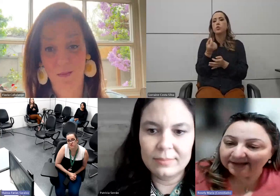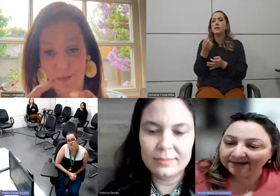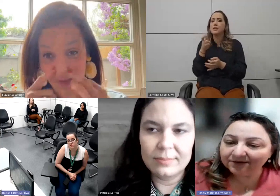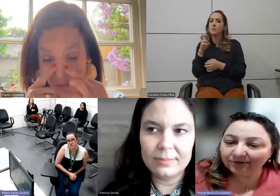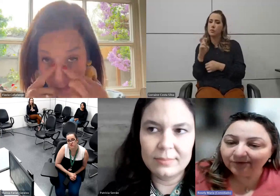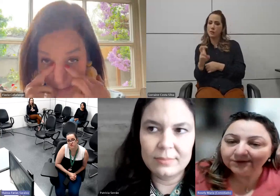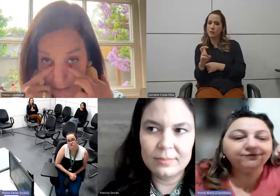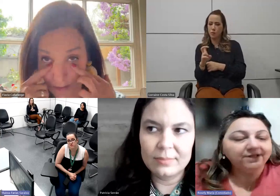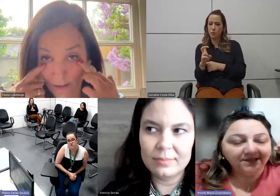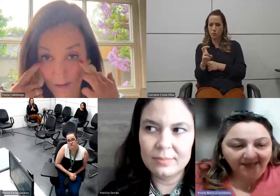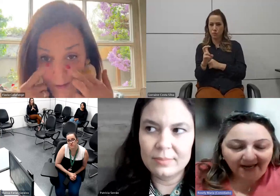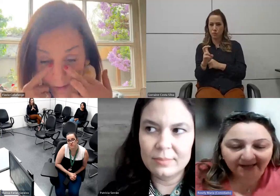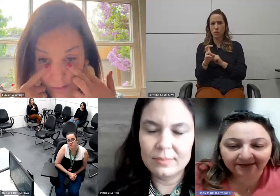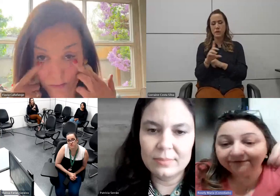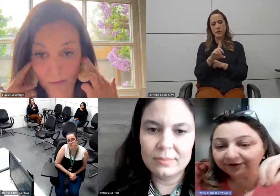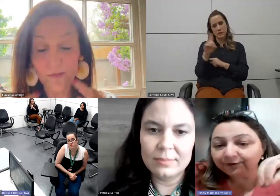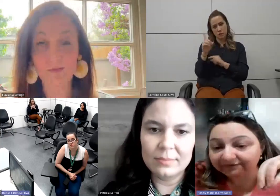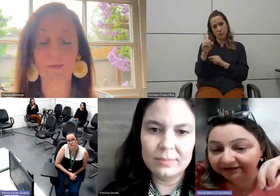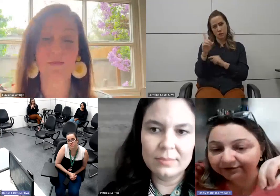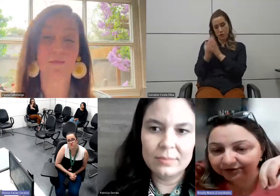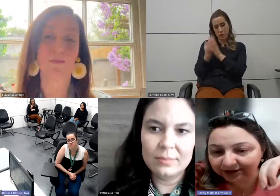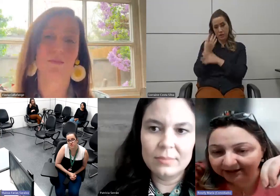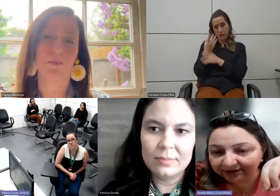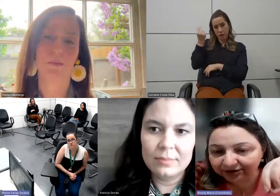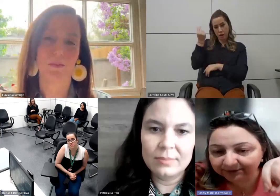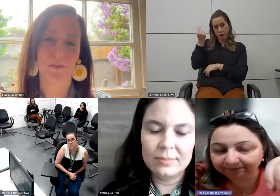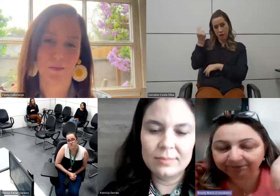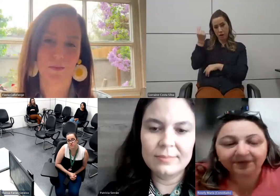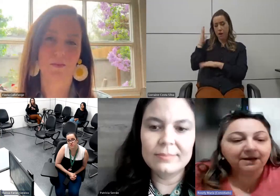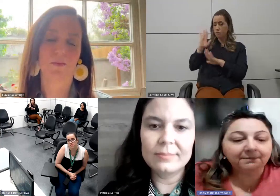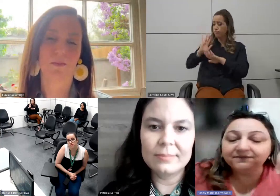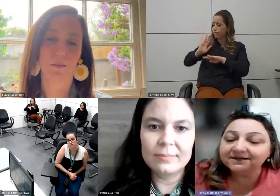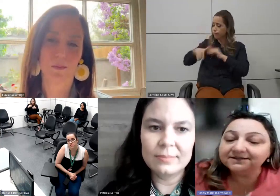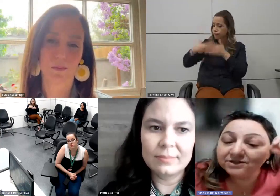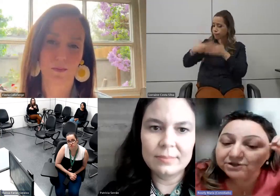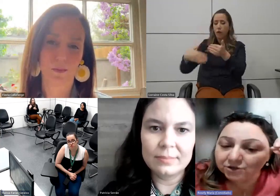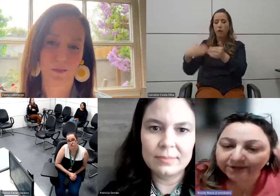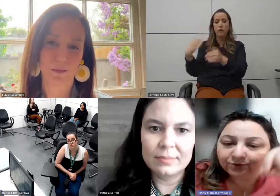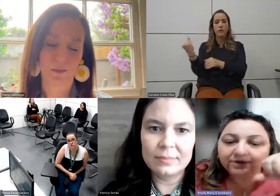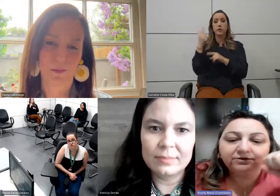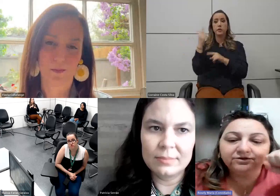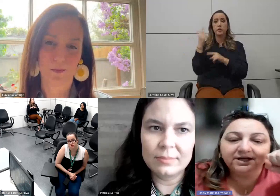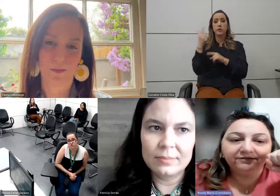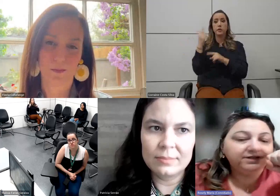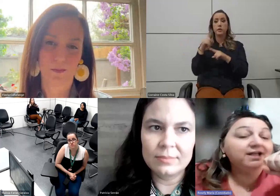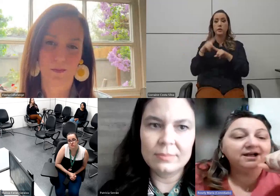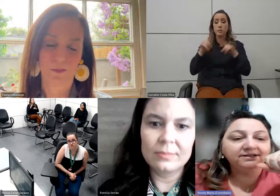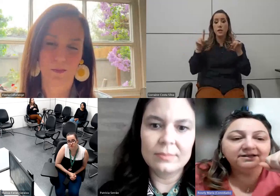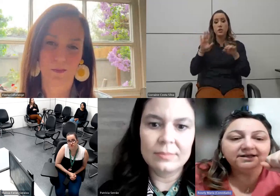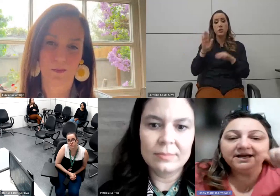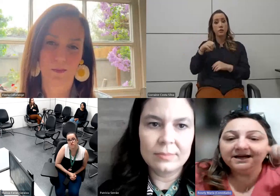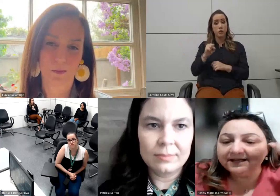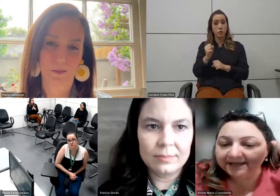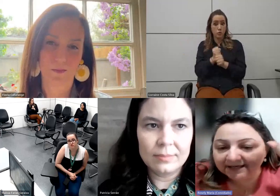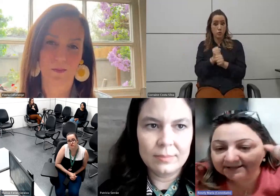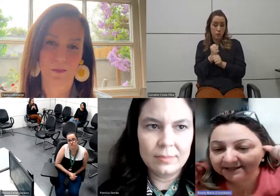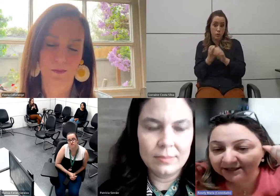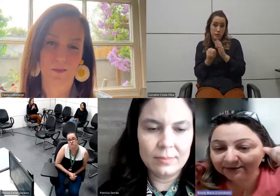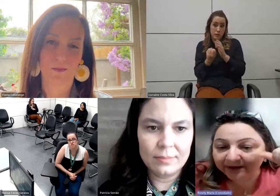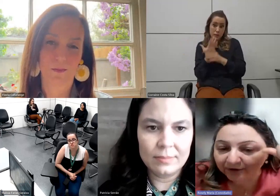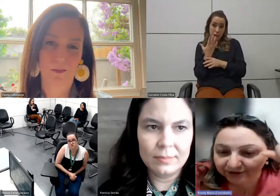Essa data, quando foi criada, foi um avanço gigante, mas faz 18 anos que ela foi criada.